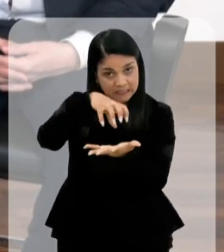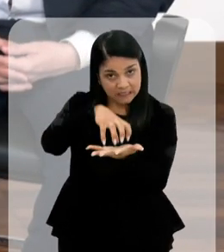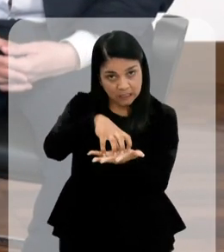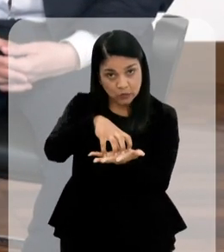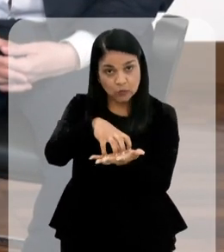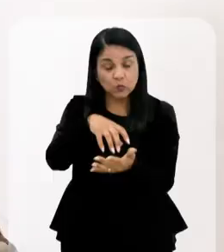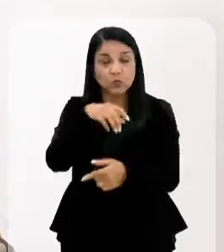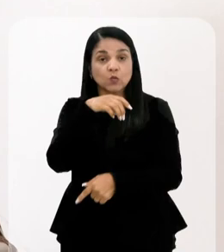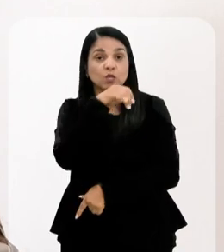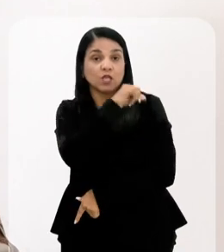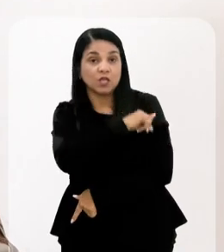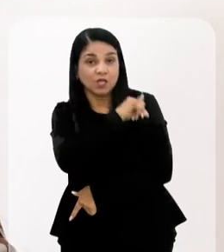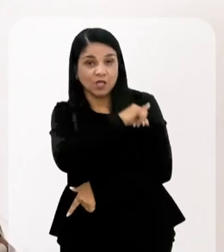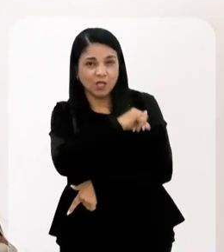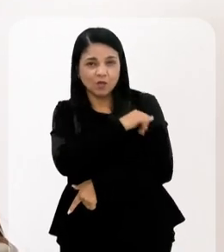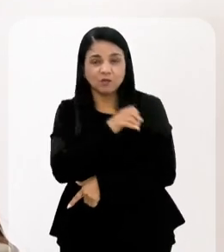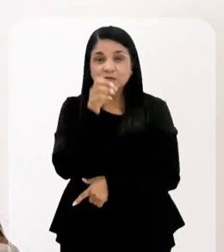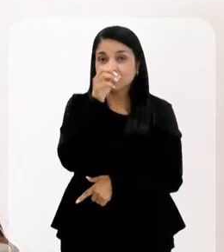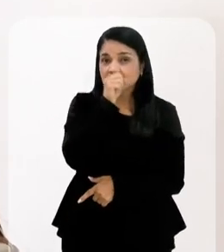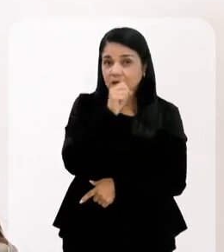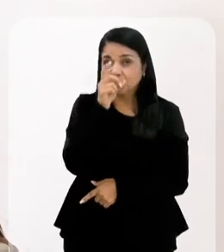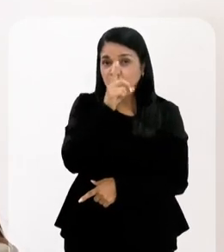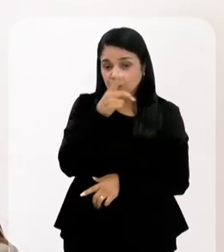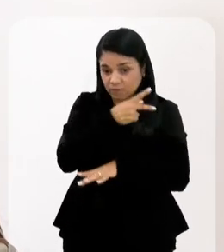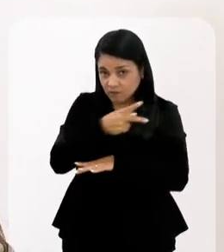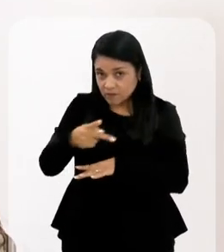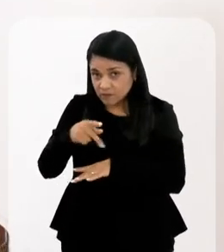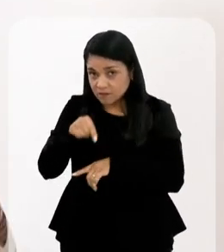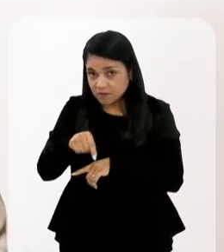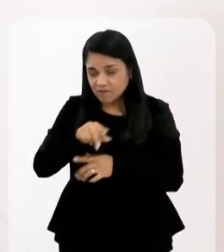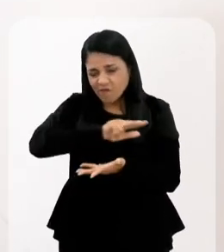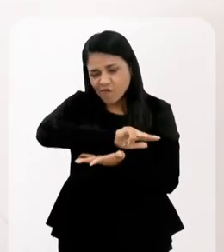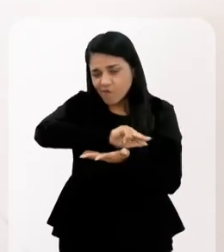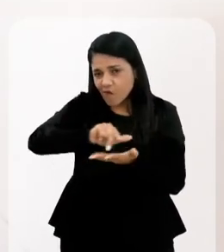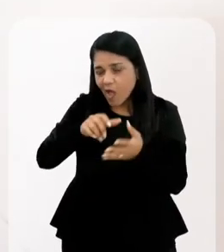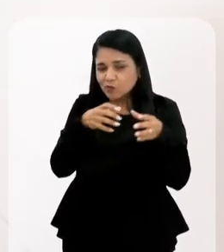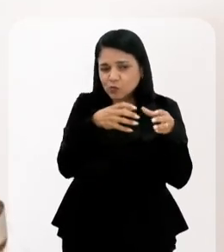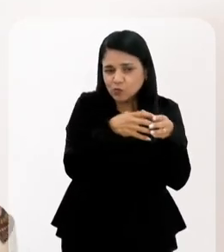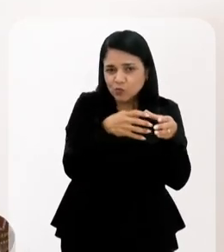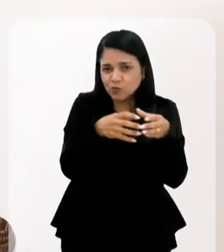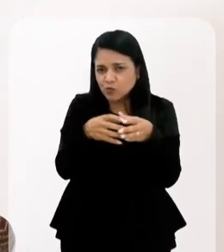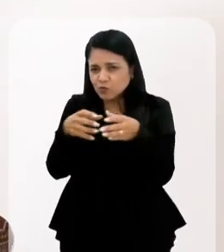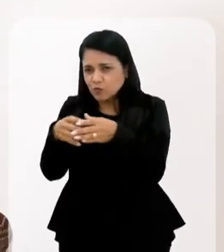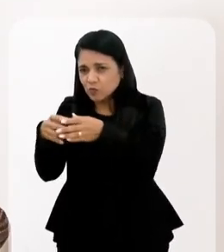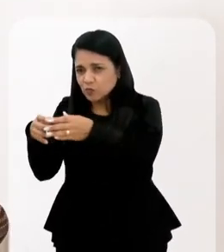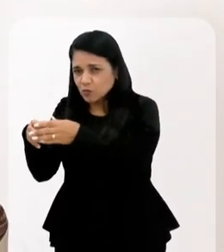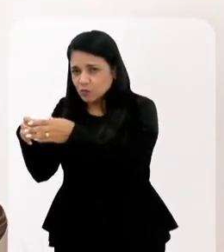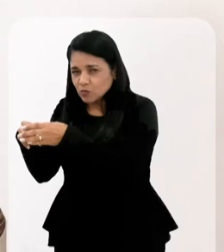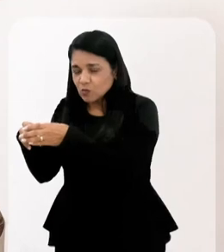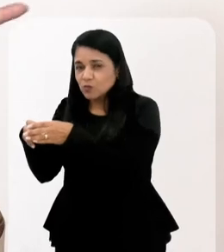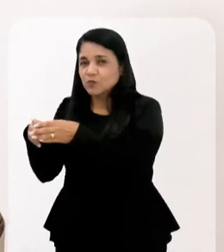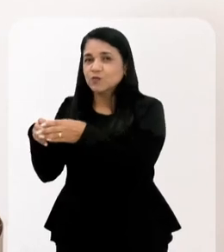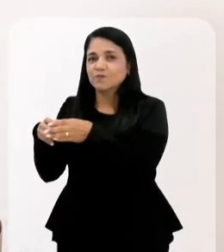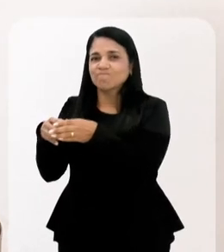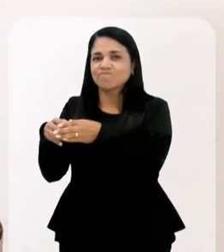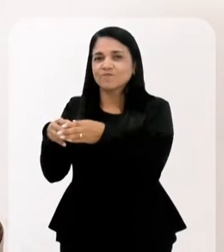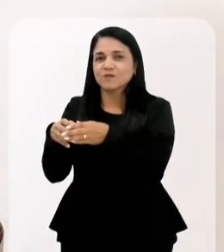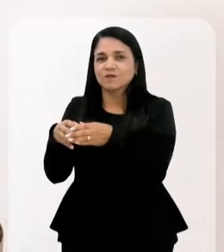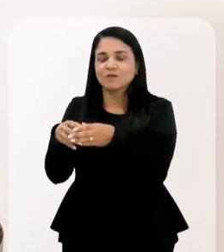Rio, no final de semana, principalmente, aos sábados e domingos, você vai ver vários grupos sendo levados